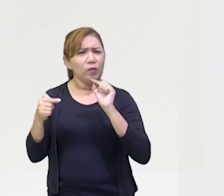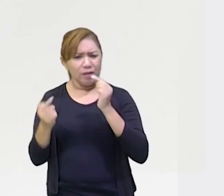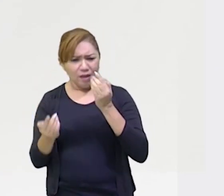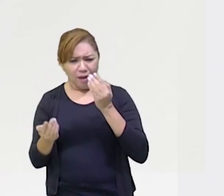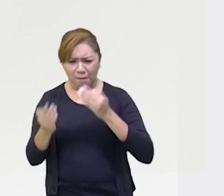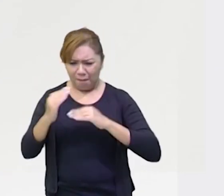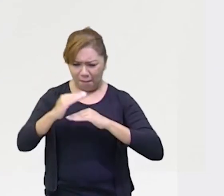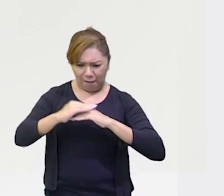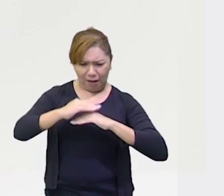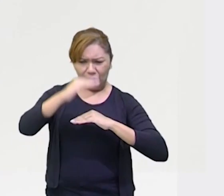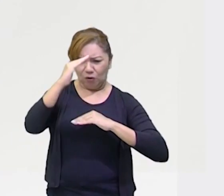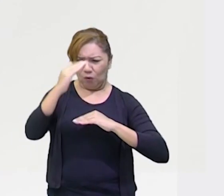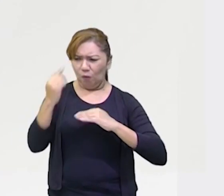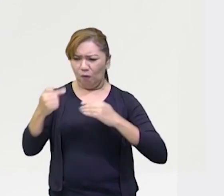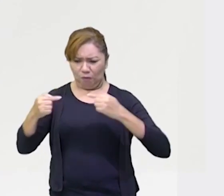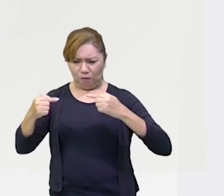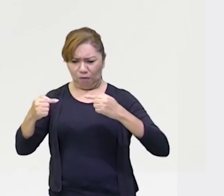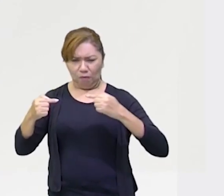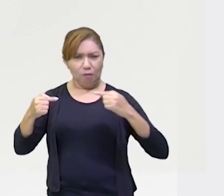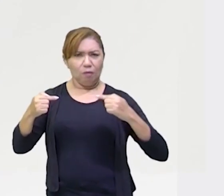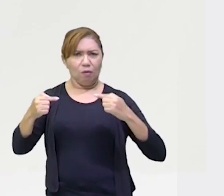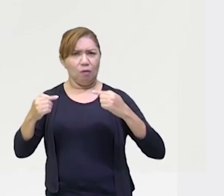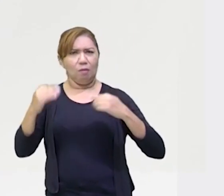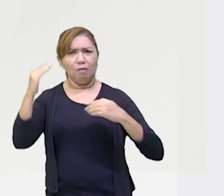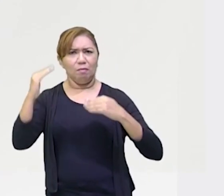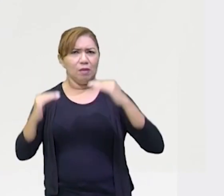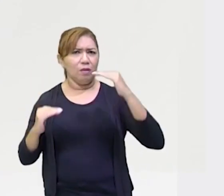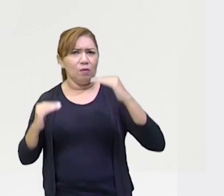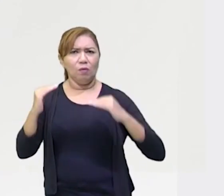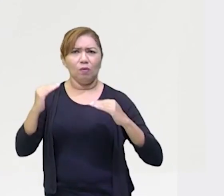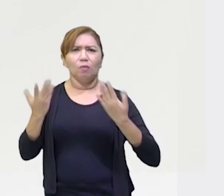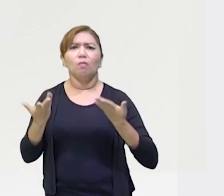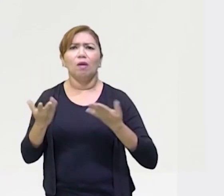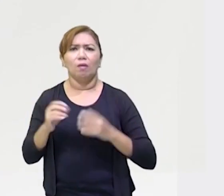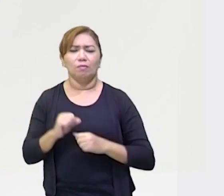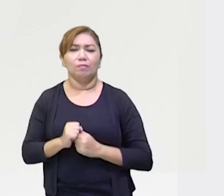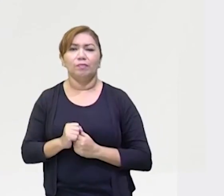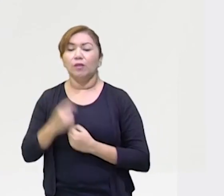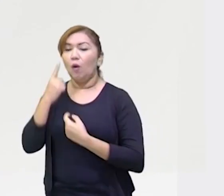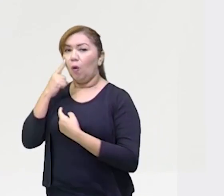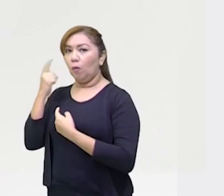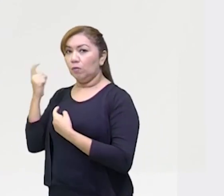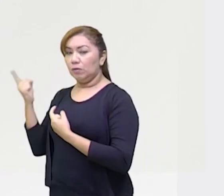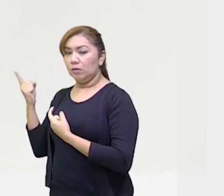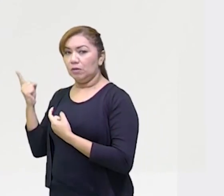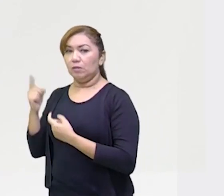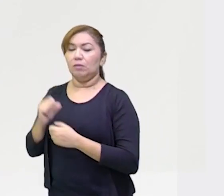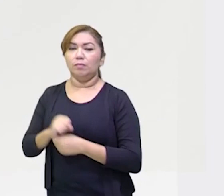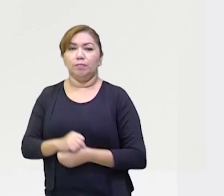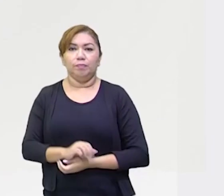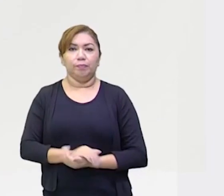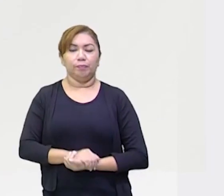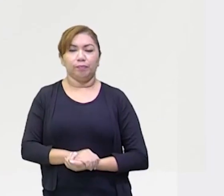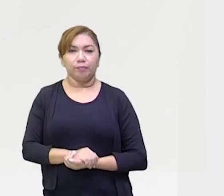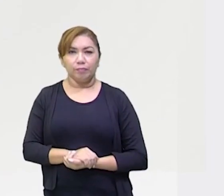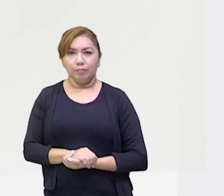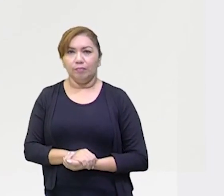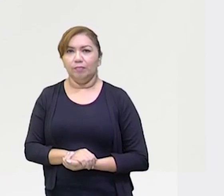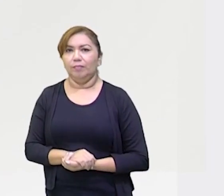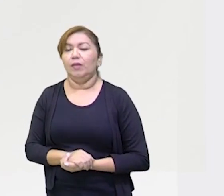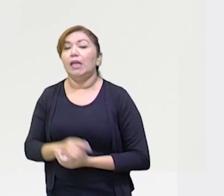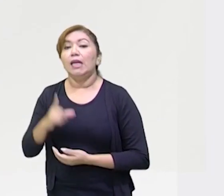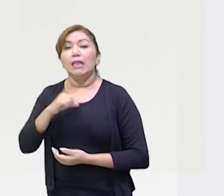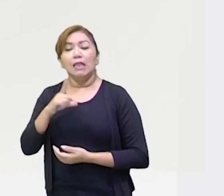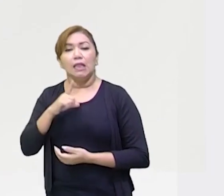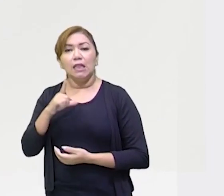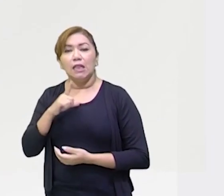Beleza? E eu tenho aí na telinha, olho aí na tela, eu tenho alguns sinais na telinha. Deixa eu pegar aqui uma cor bem bonita. Olha, tem